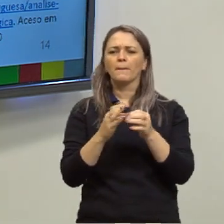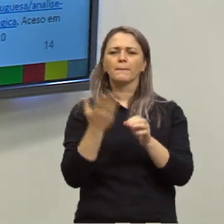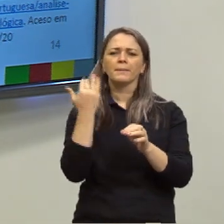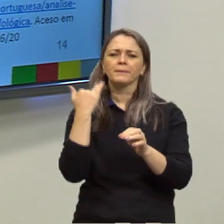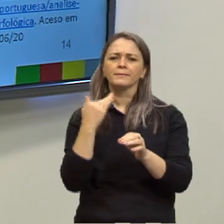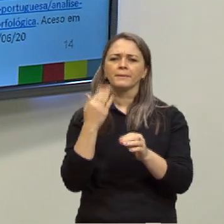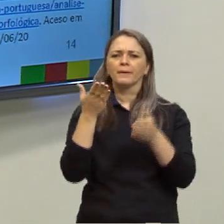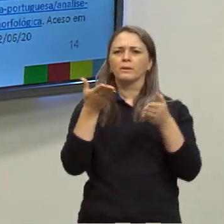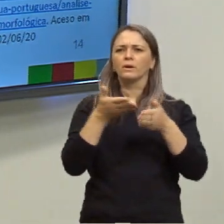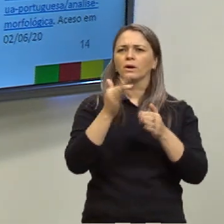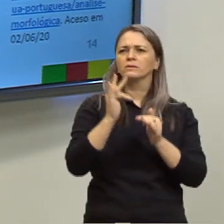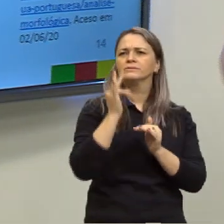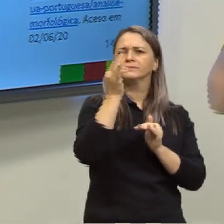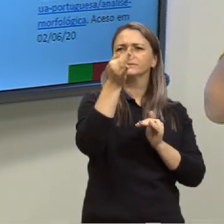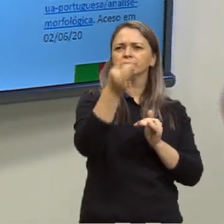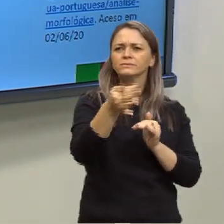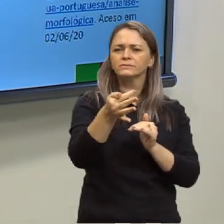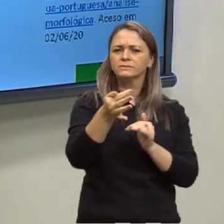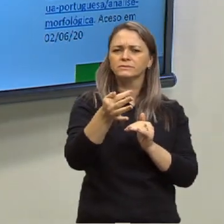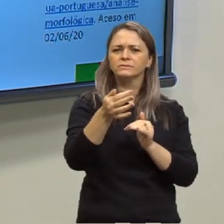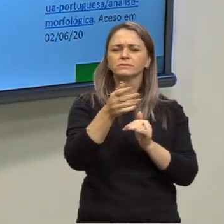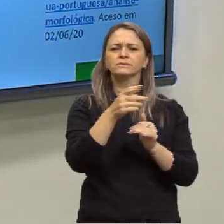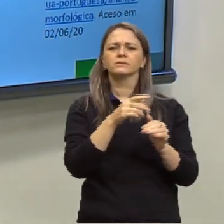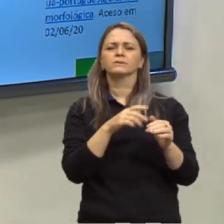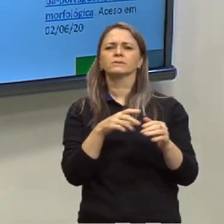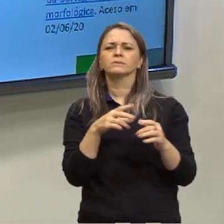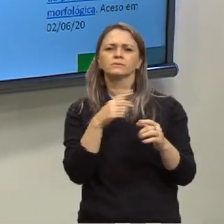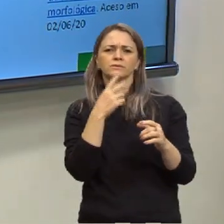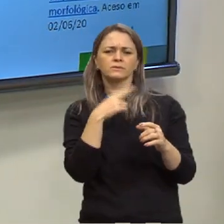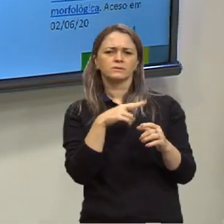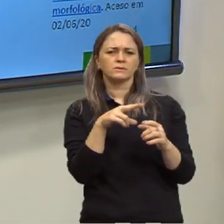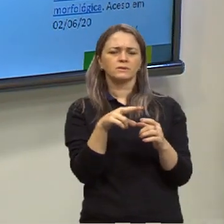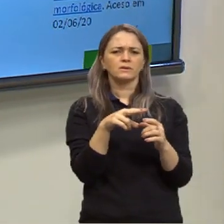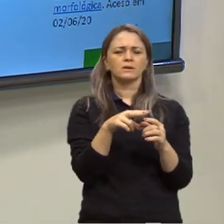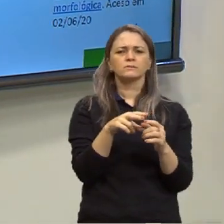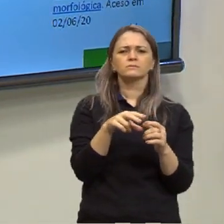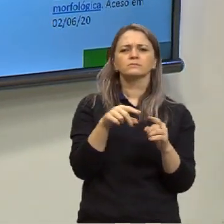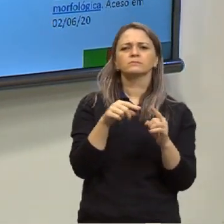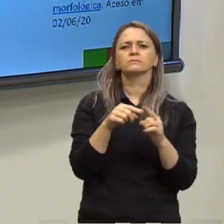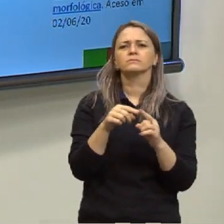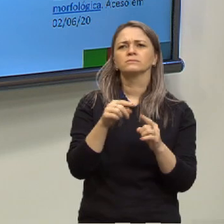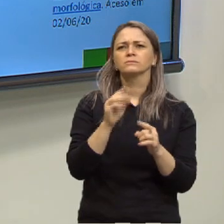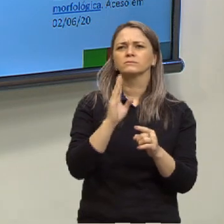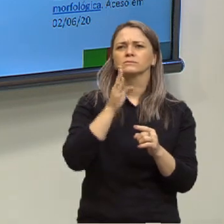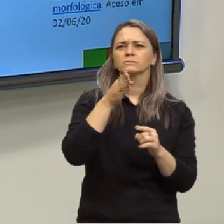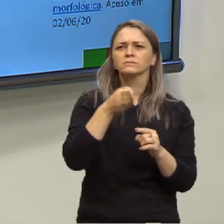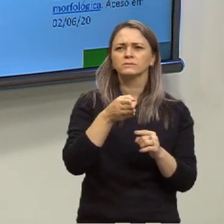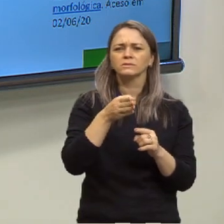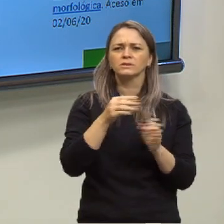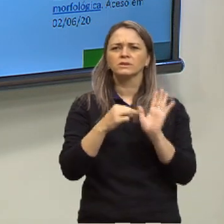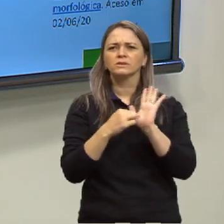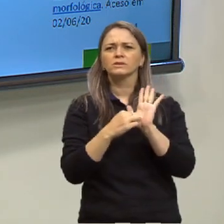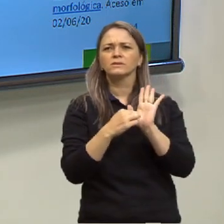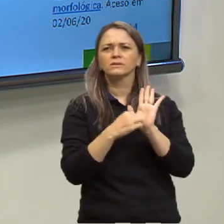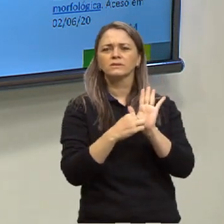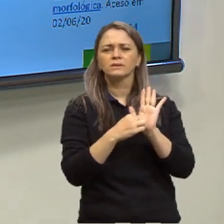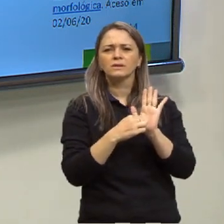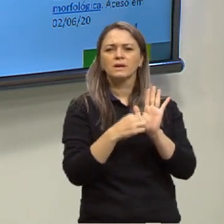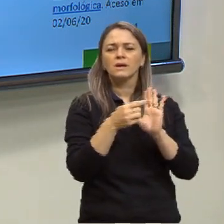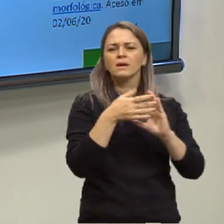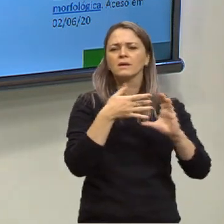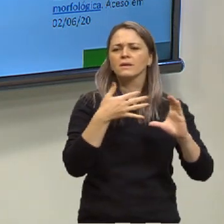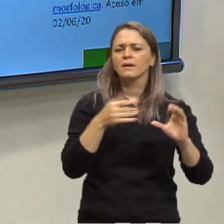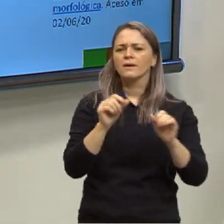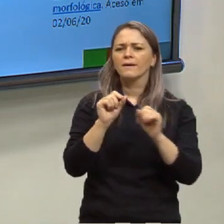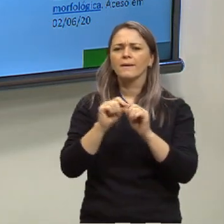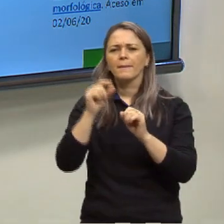futuro, ela indica ali um modo, ela está no modo indicativo, essas características me fazem pensar